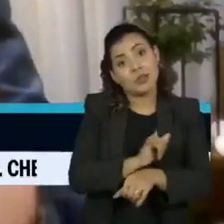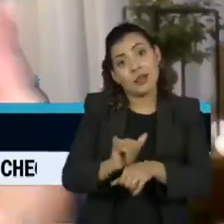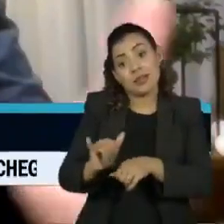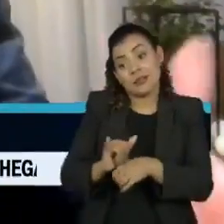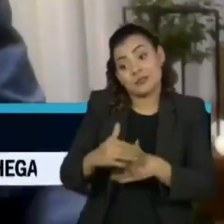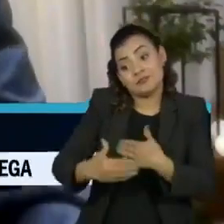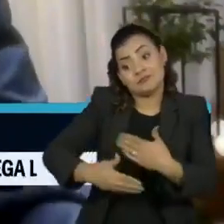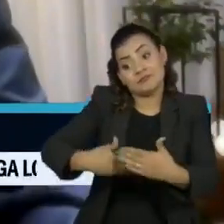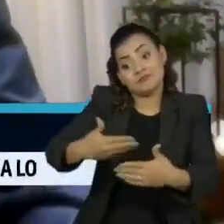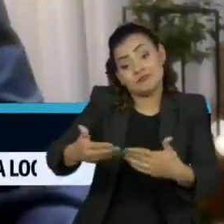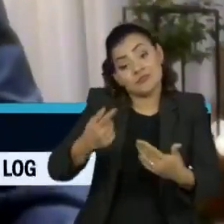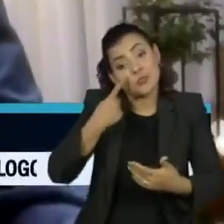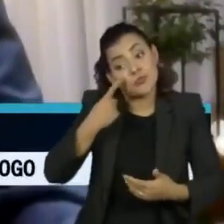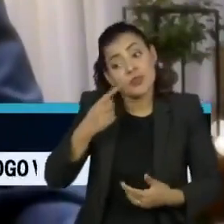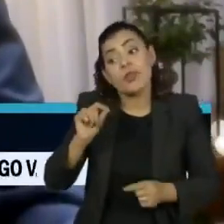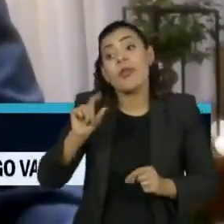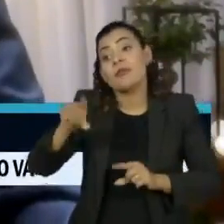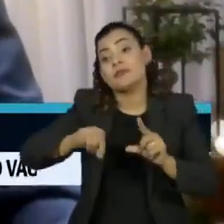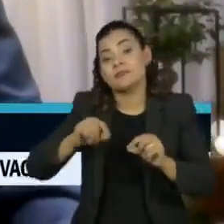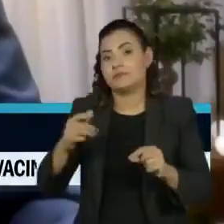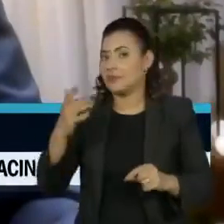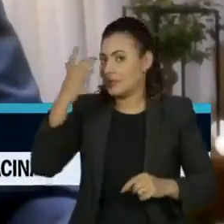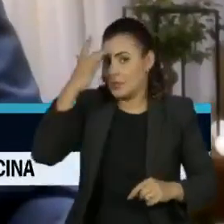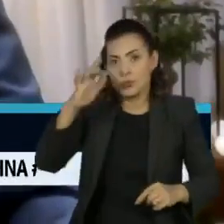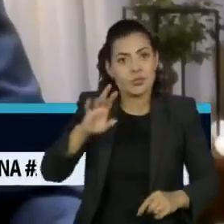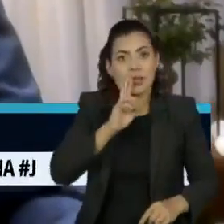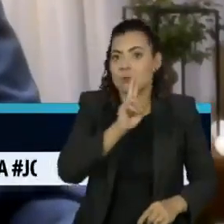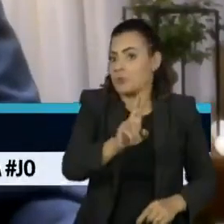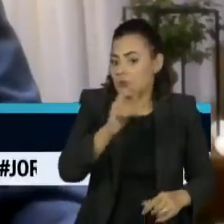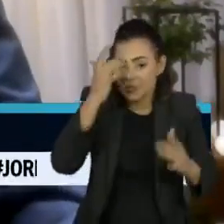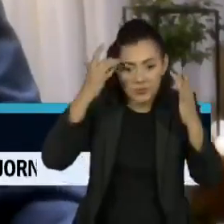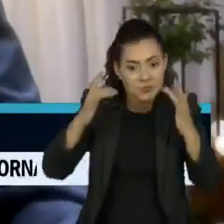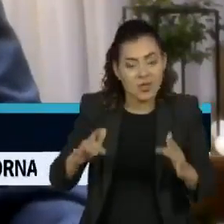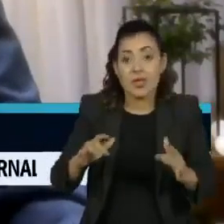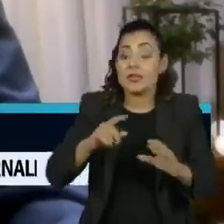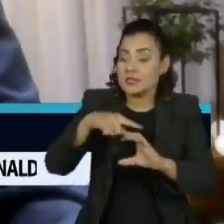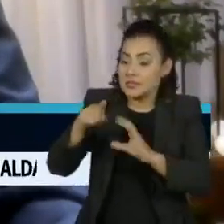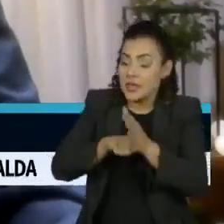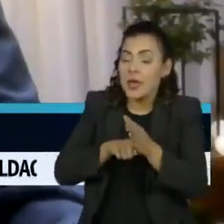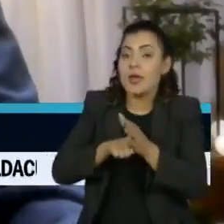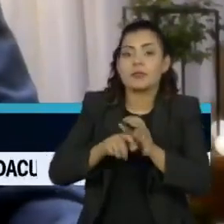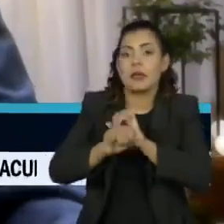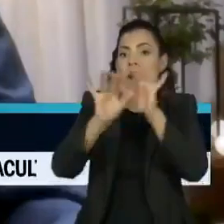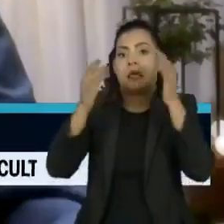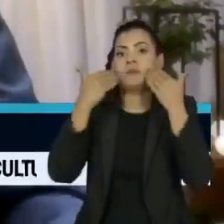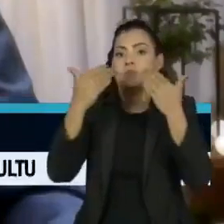conta do tempo que você tem. Não sei ainda, nem a ciência tem toda a clareza.